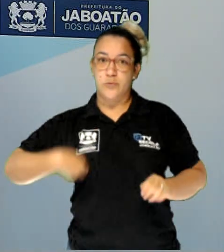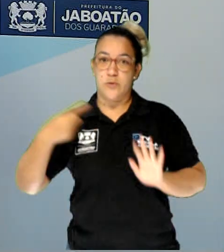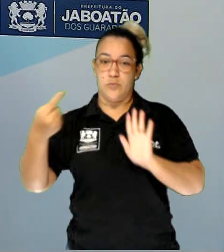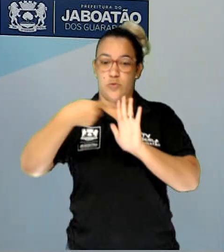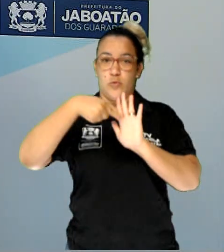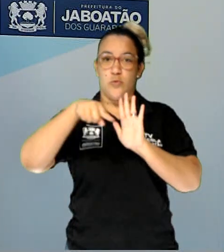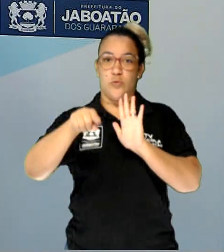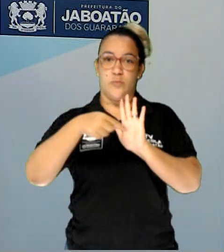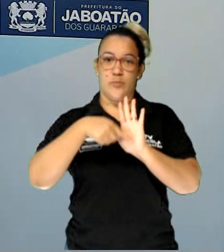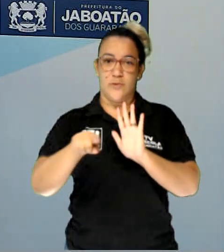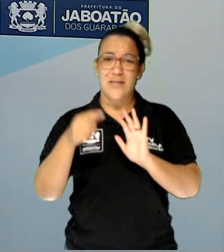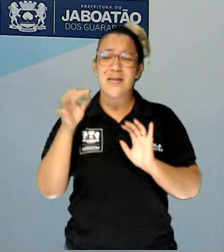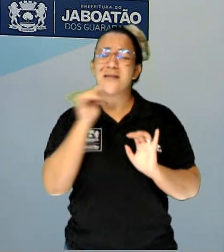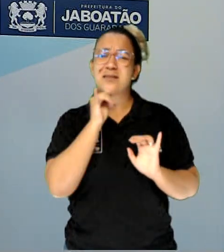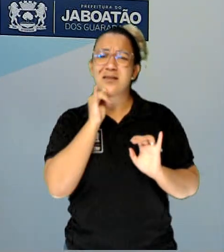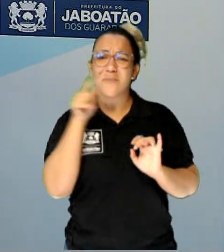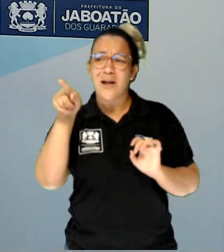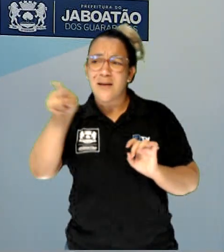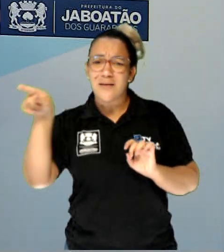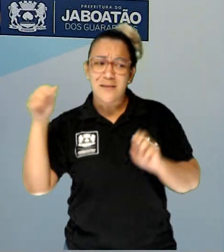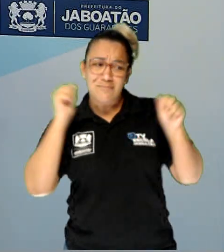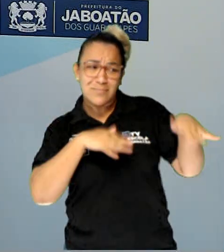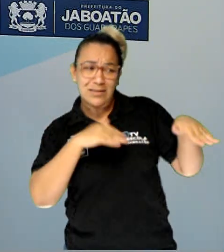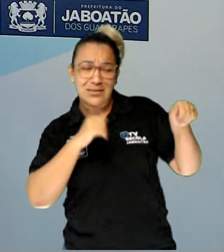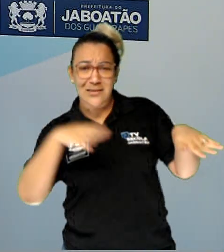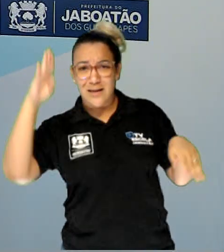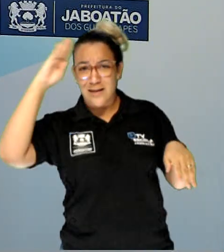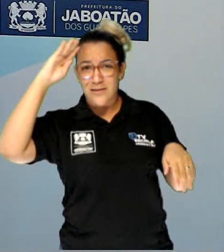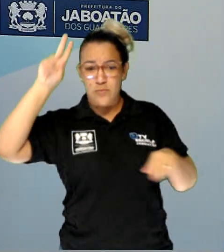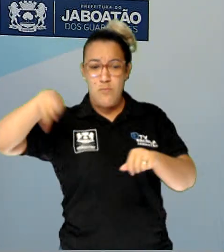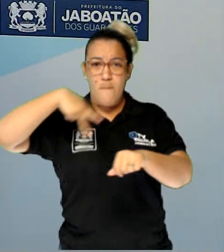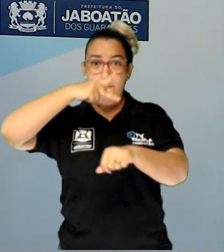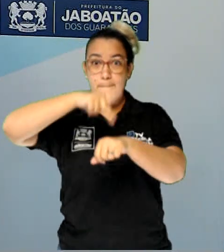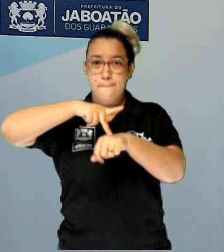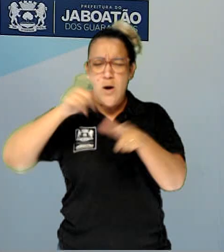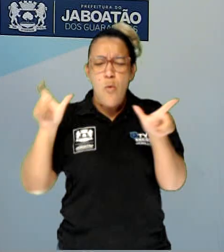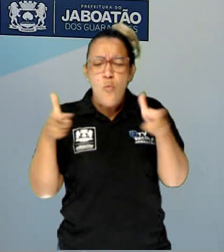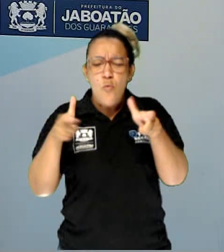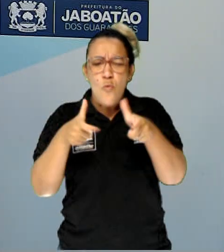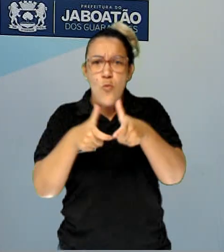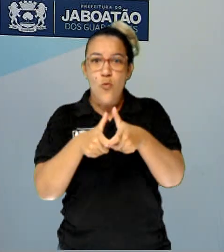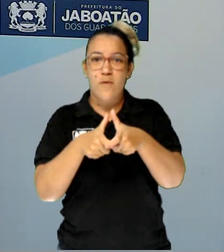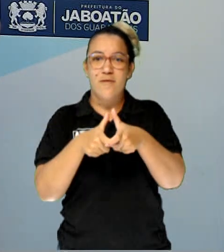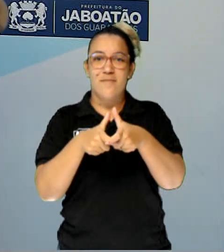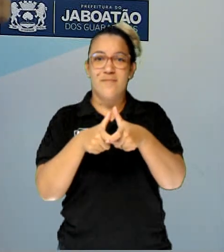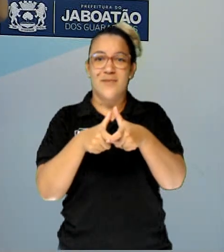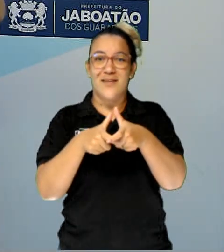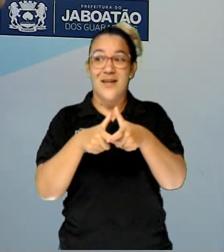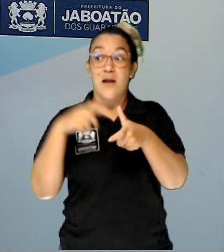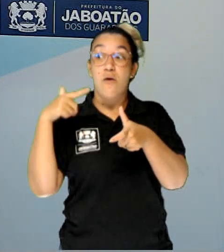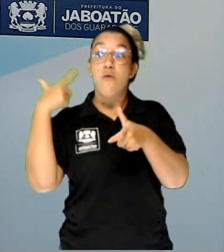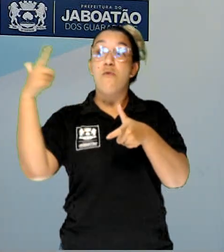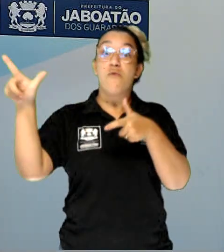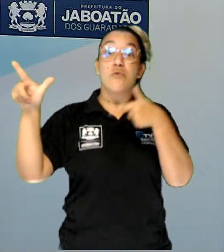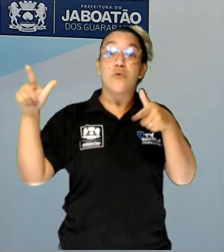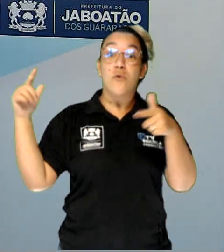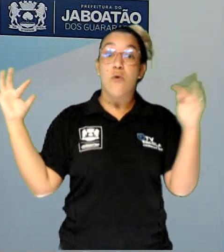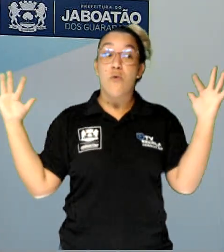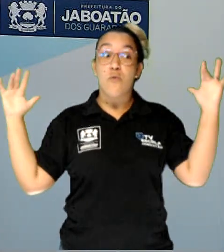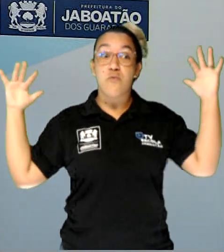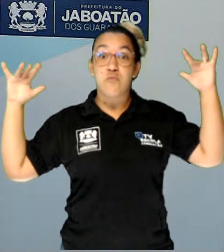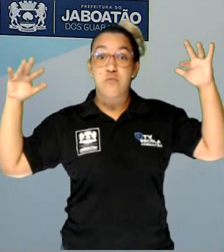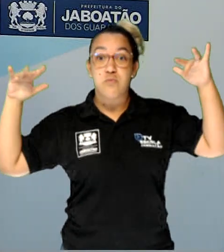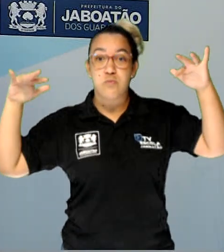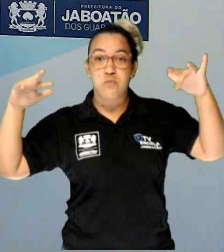Se o exército do país está ruim, tem muito pouca gente, vai ficar mais fácil para que o exército de um país inimigo